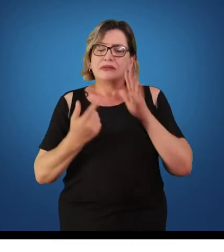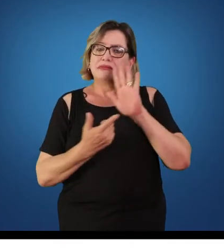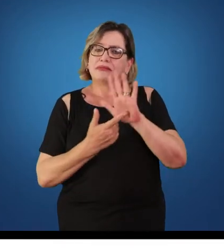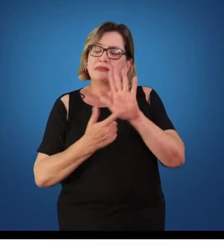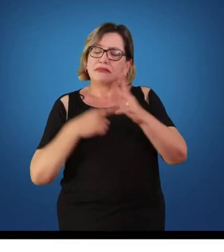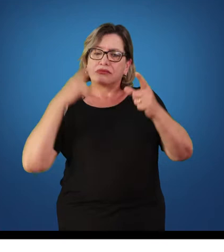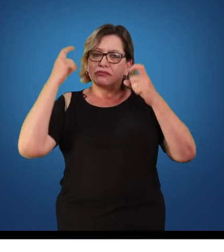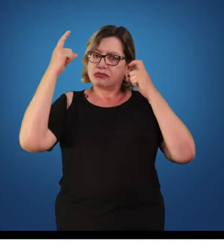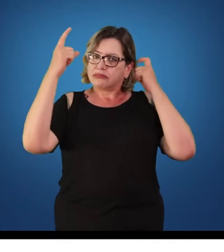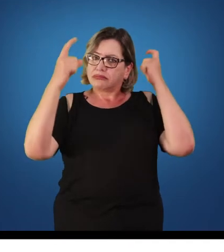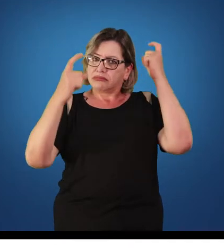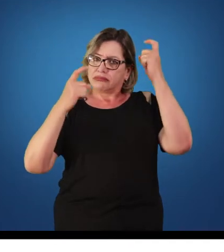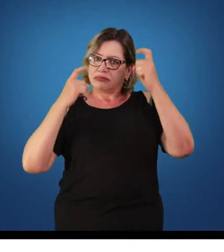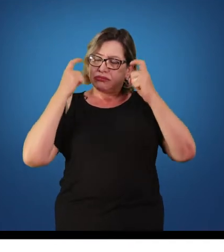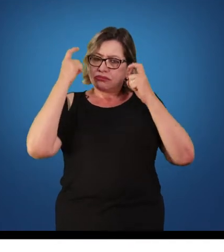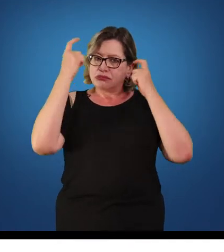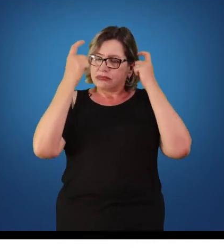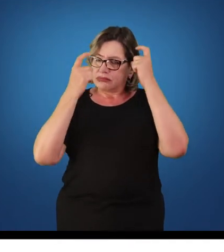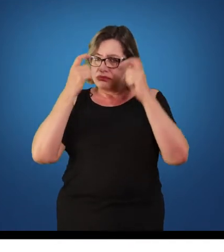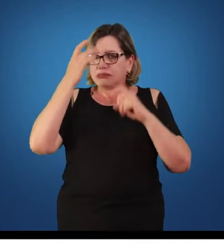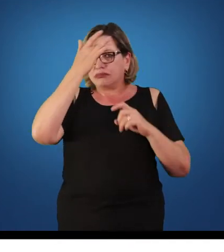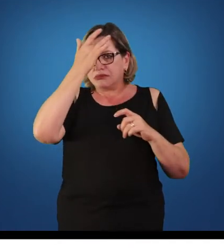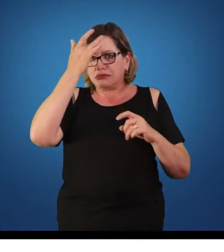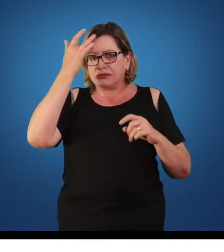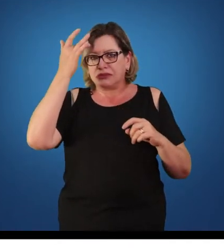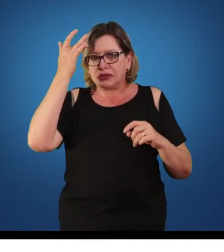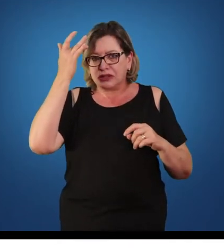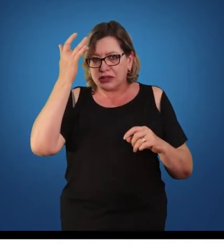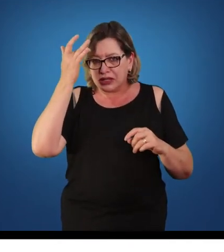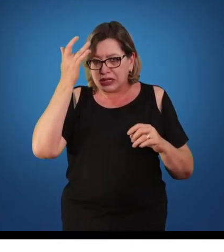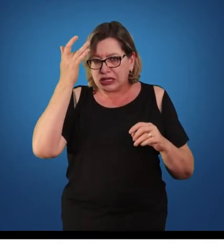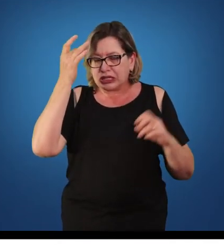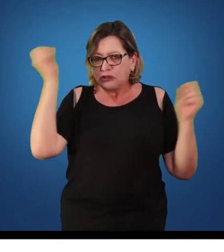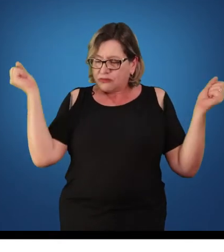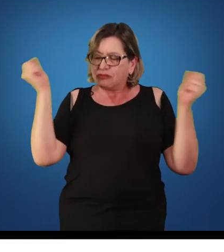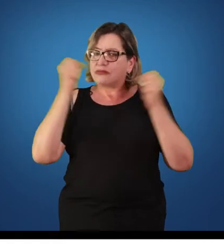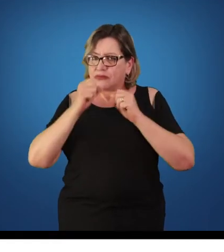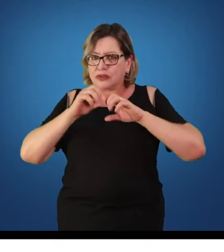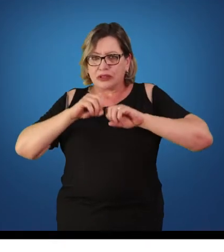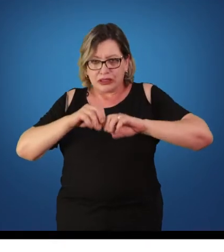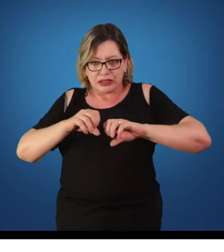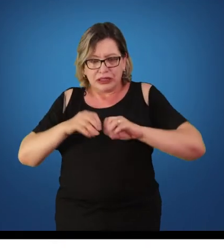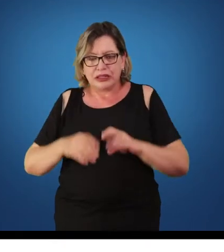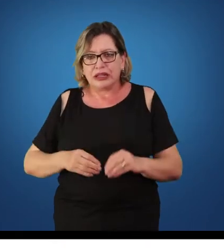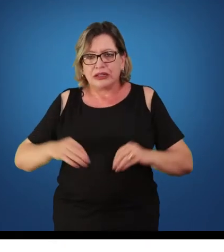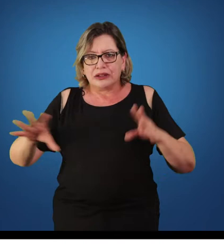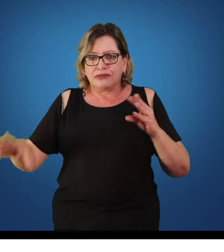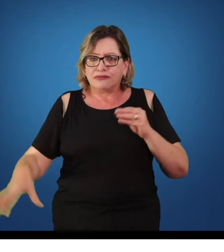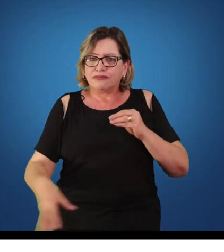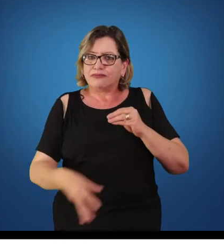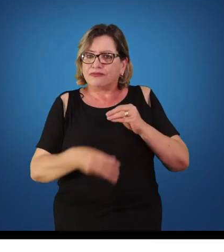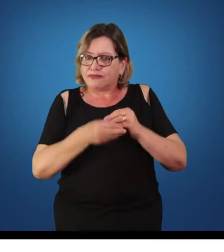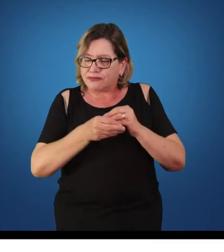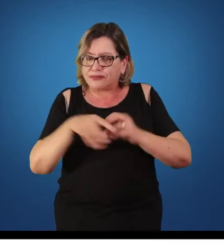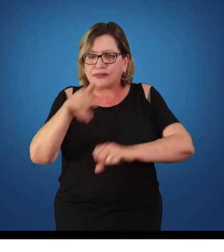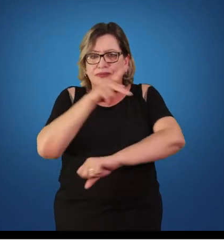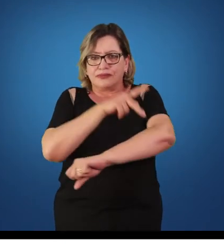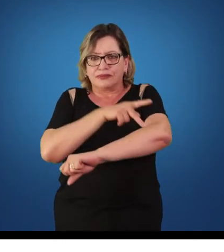preocupação de formar um instrumento educativo. Em síntese, esse período